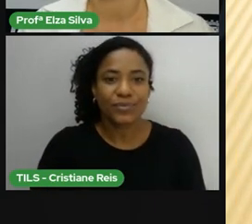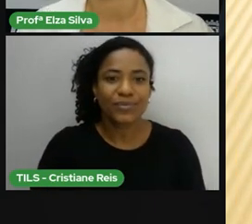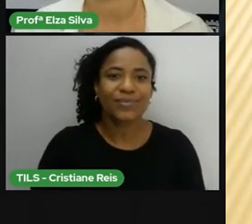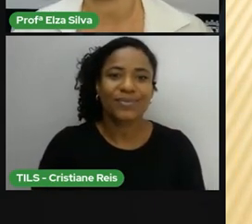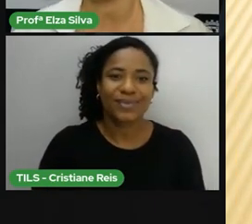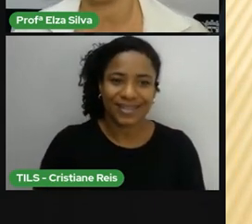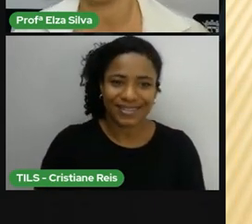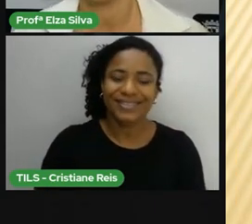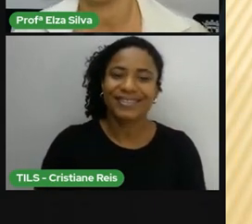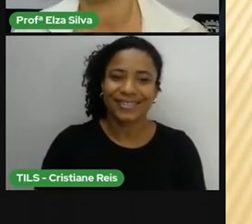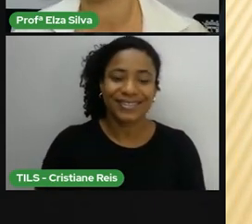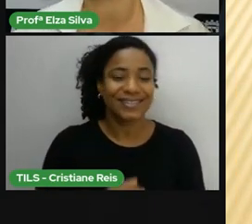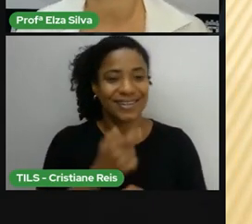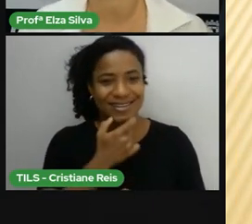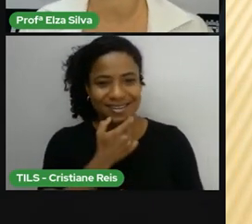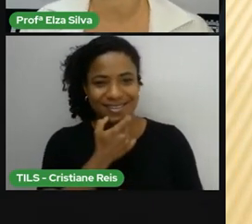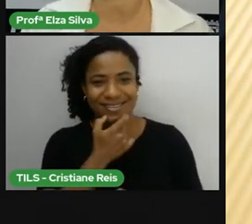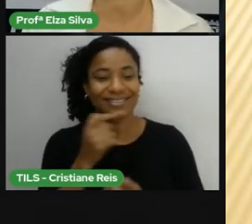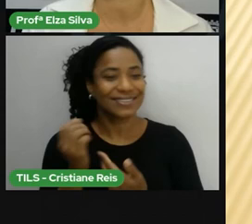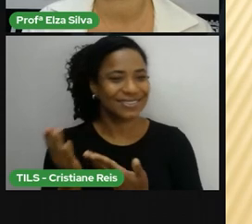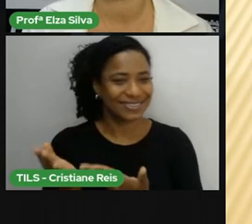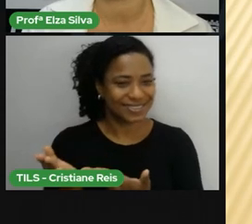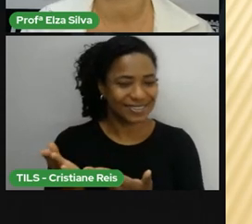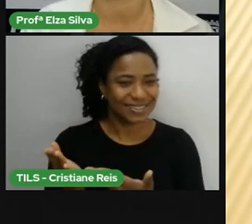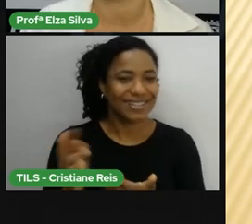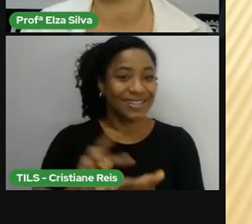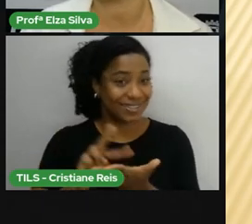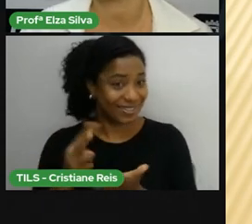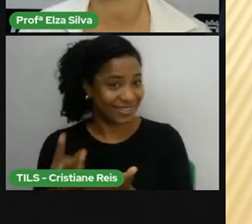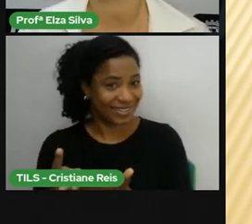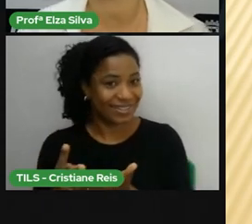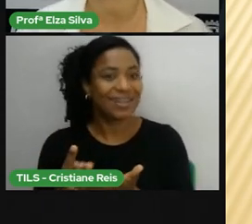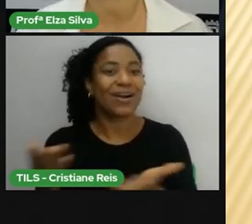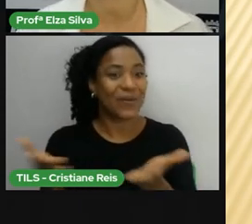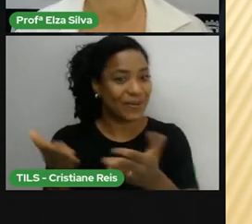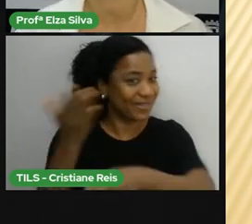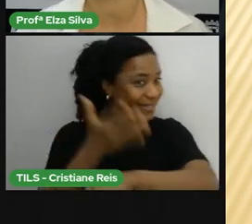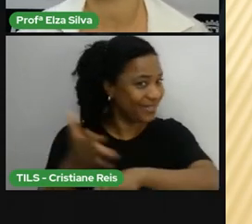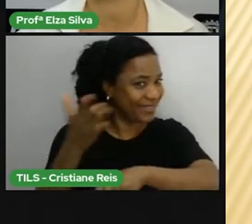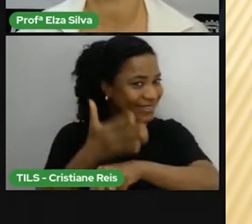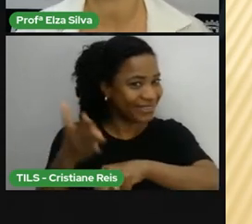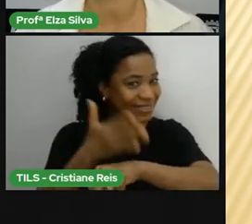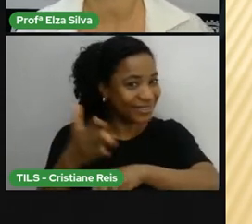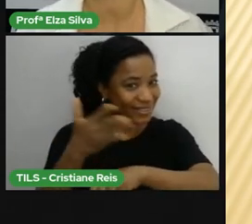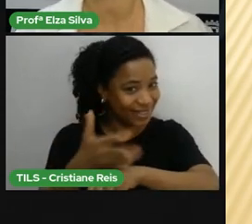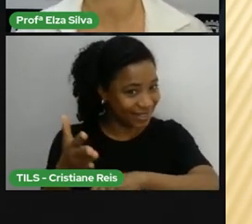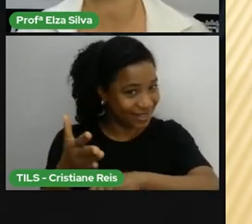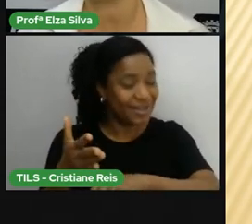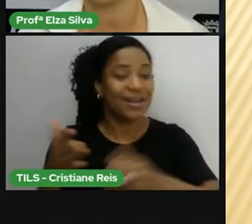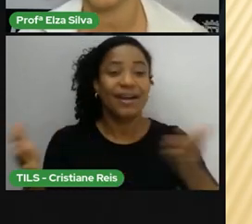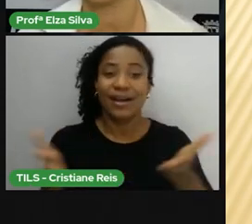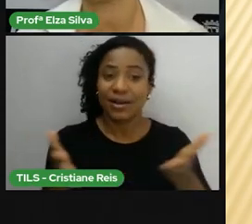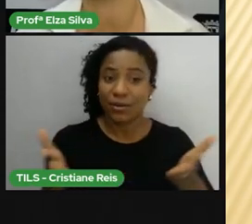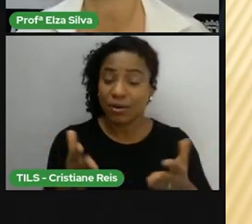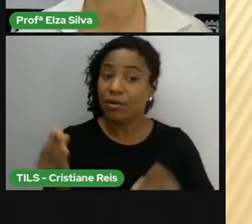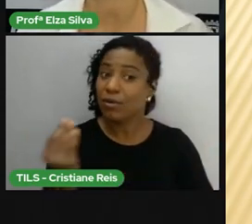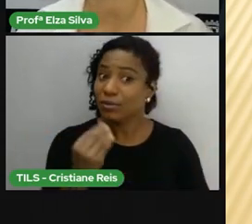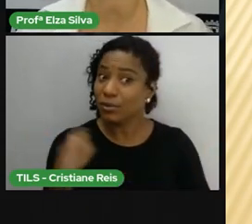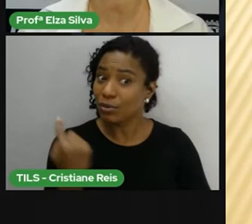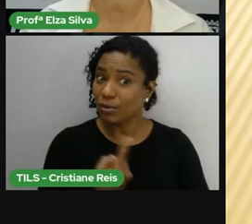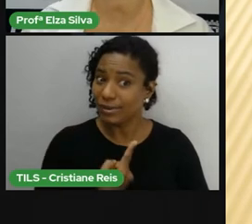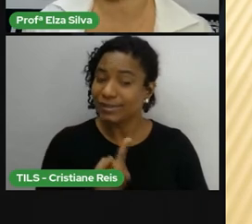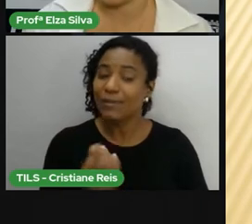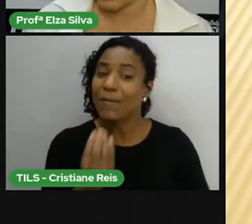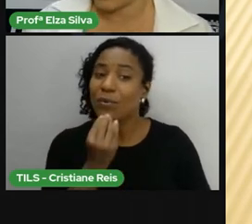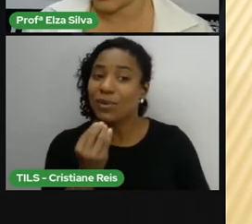Let's practice Vamos praticar Agora Chegou O momento A oportunidade De eu lançar